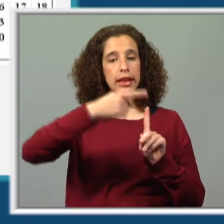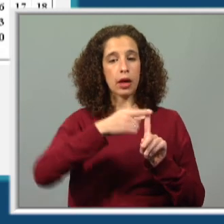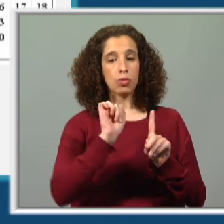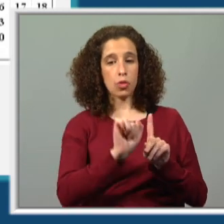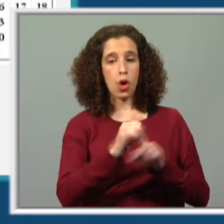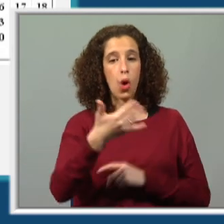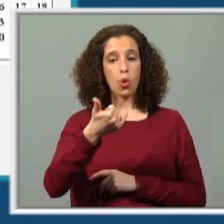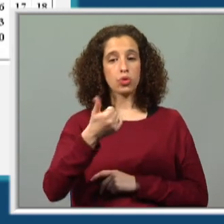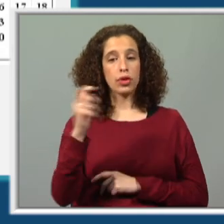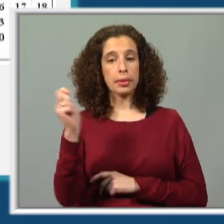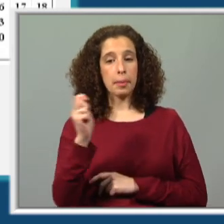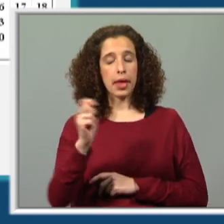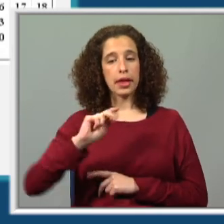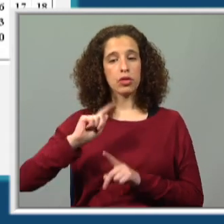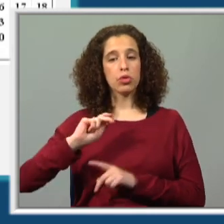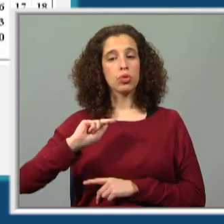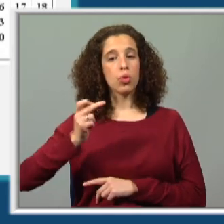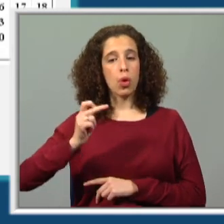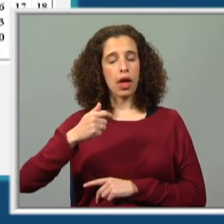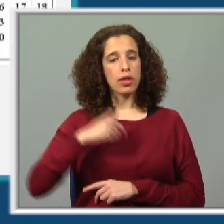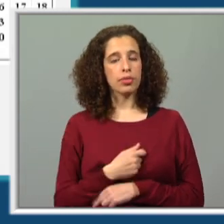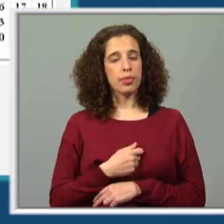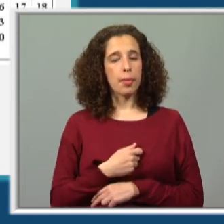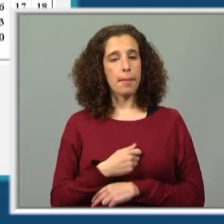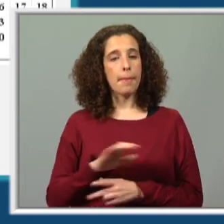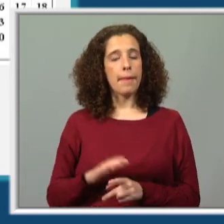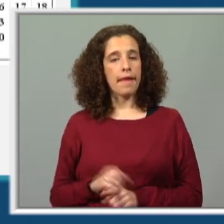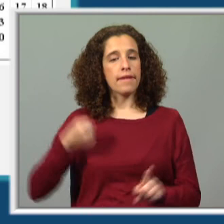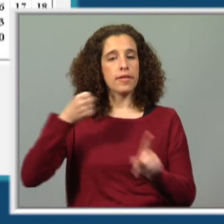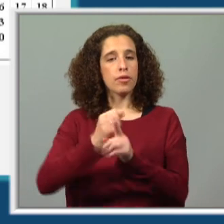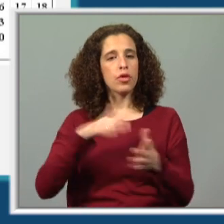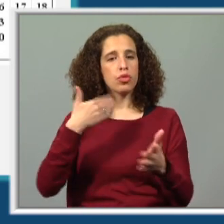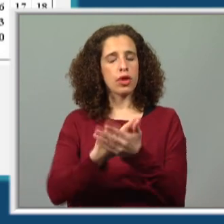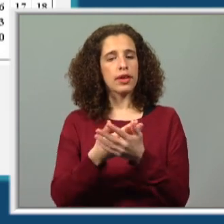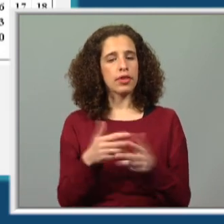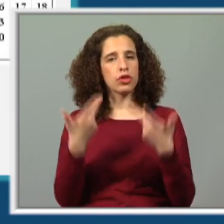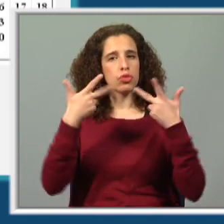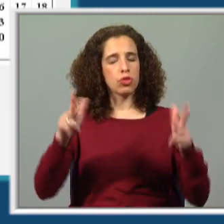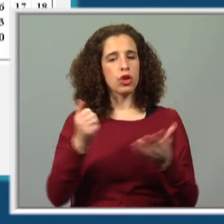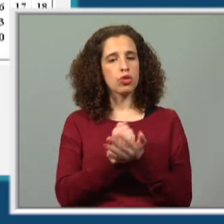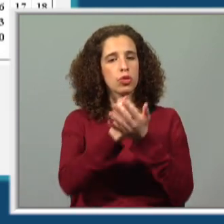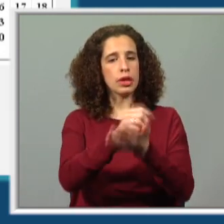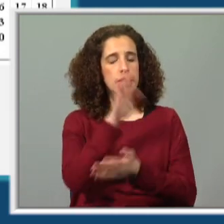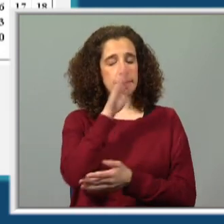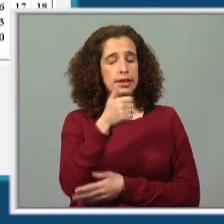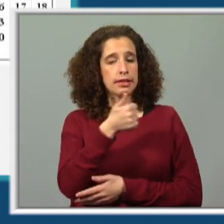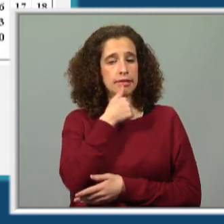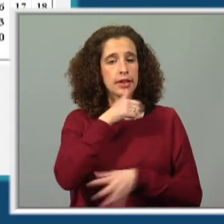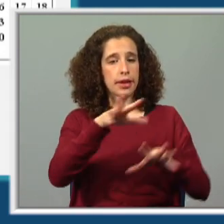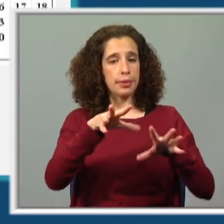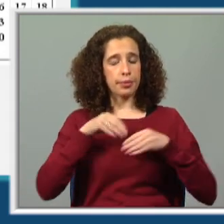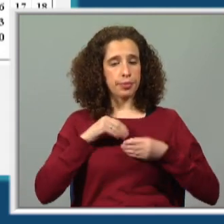12 meses do ano. Qual é o desafio que eu te deixo e que vai estar disponível nos recursos, caso decidas aceitá-lo?